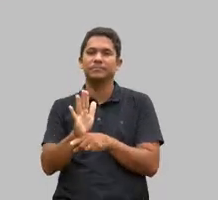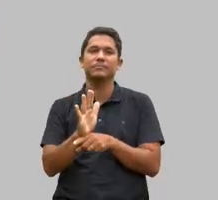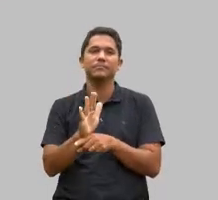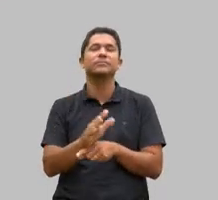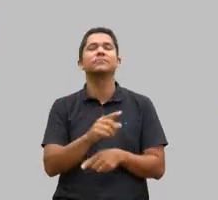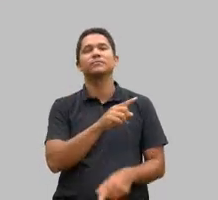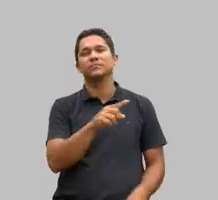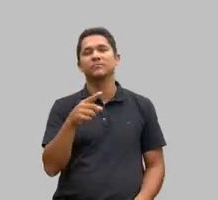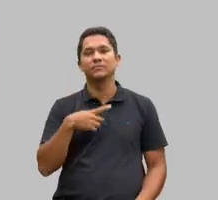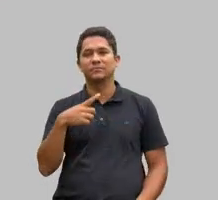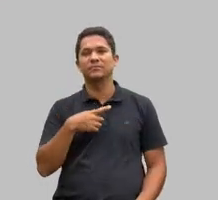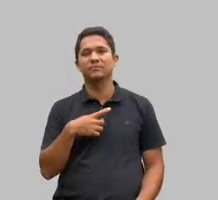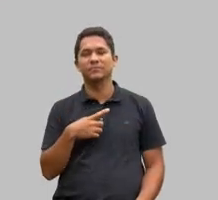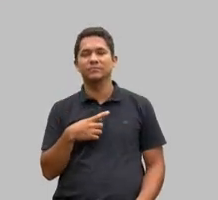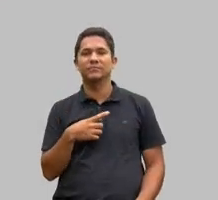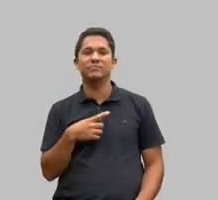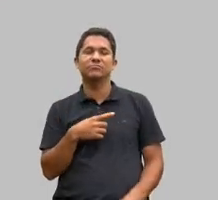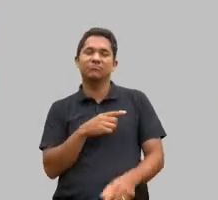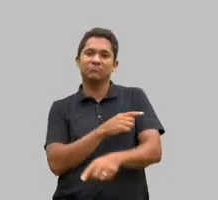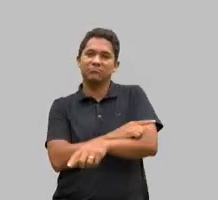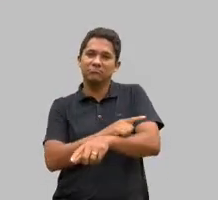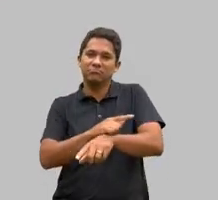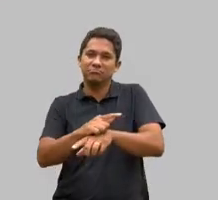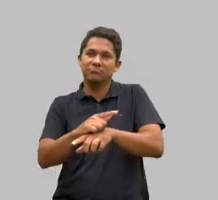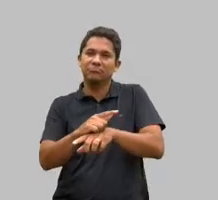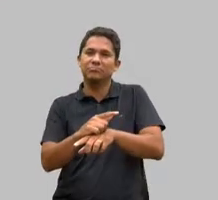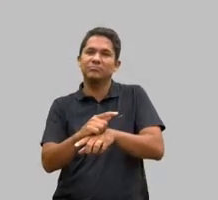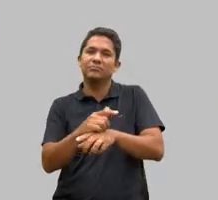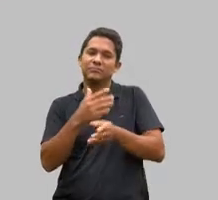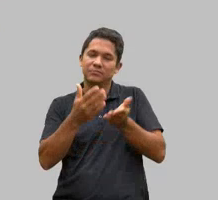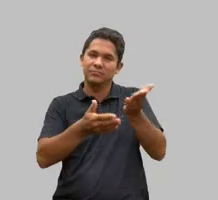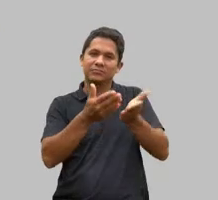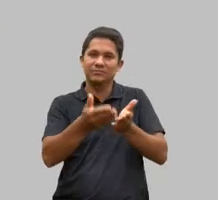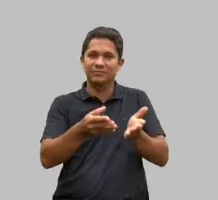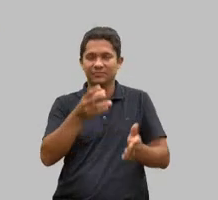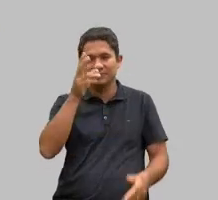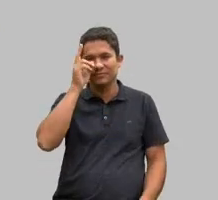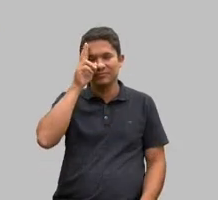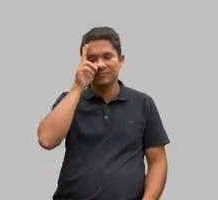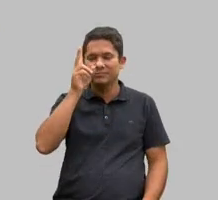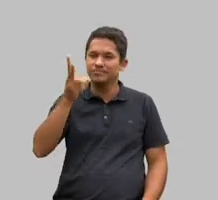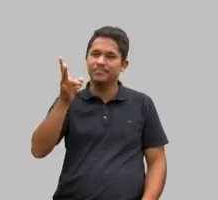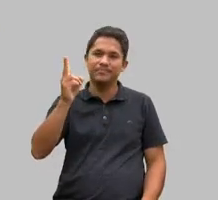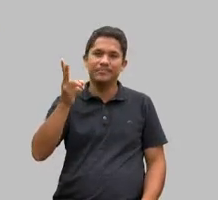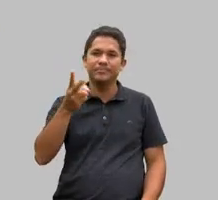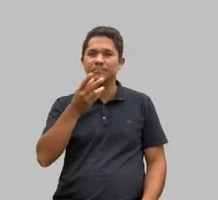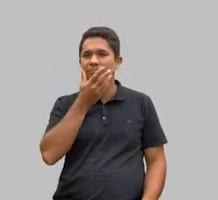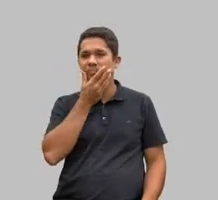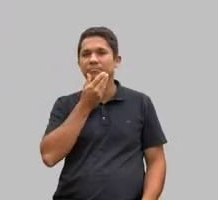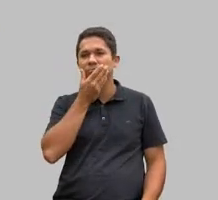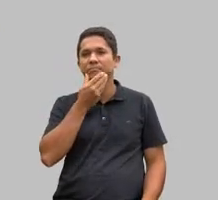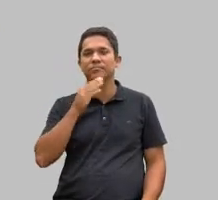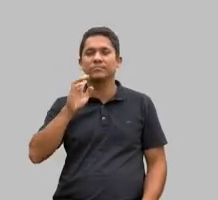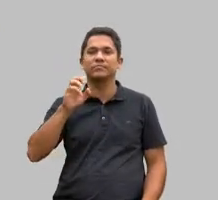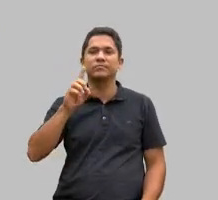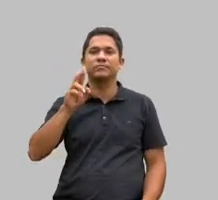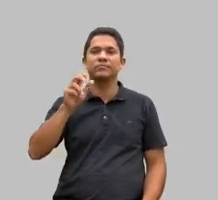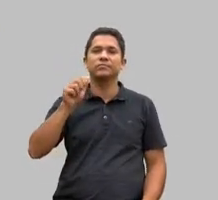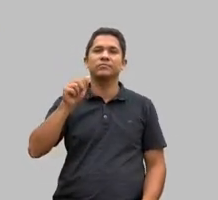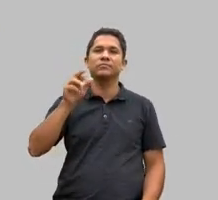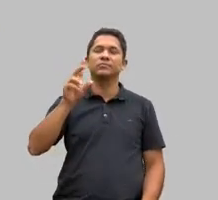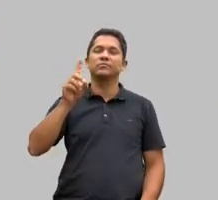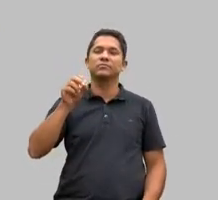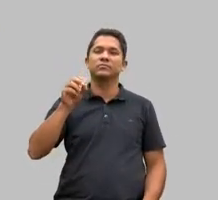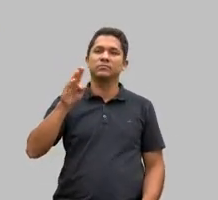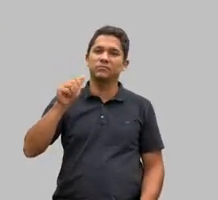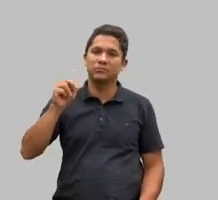dignidade eu não me esqueço do Eduardo Barbosa lutando pelo aprendizado ao longo